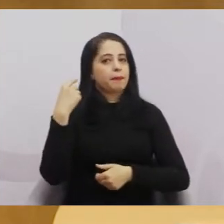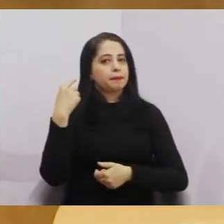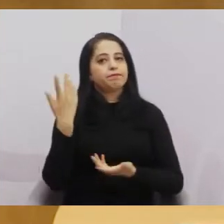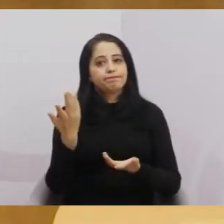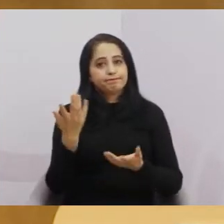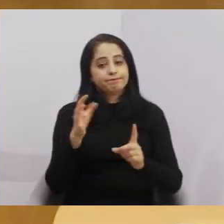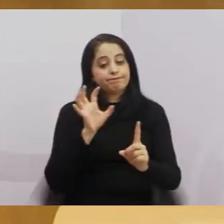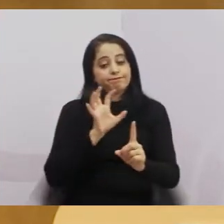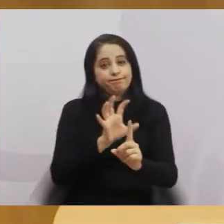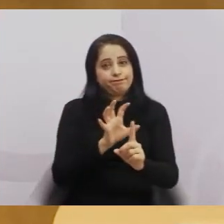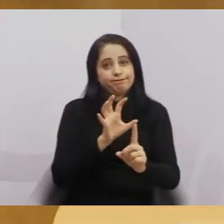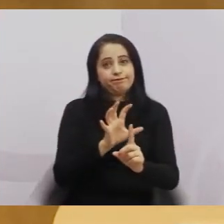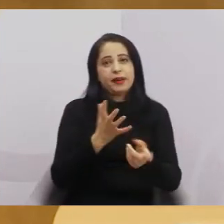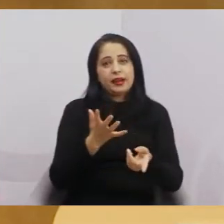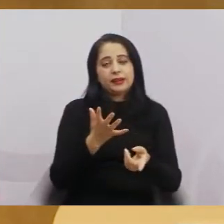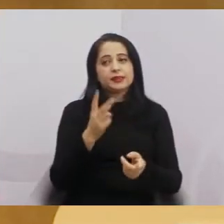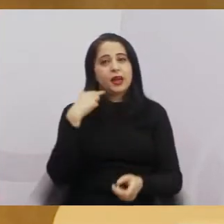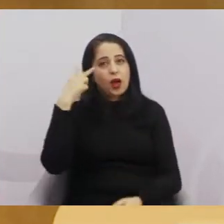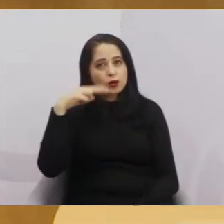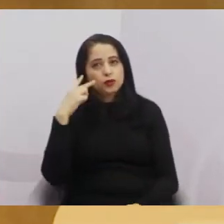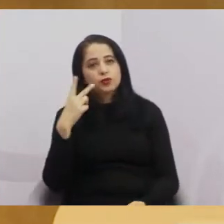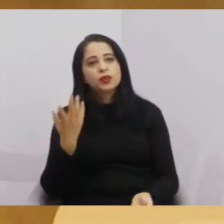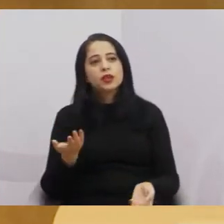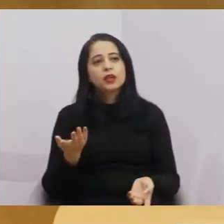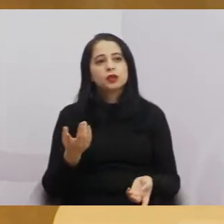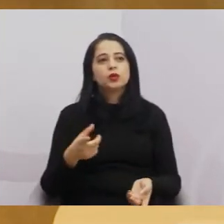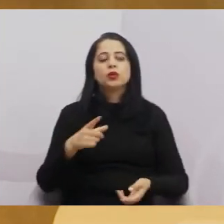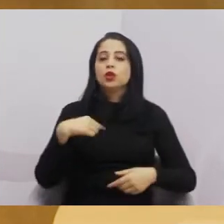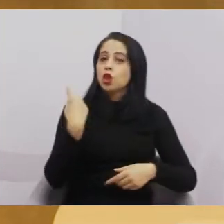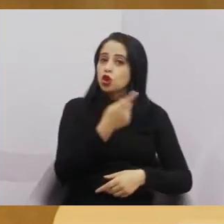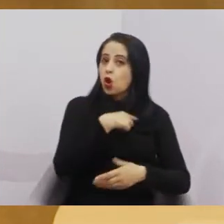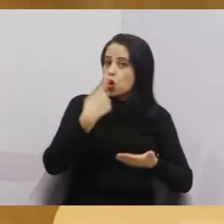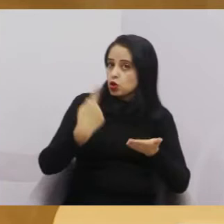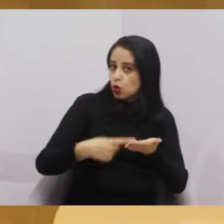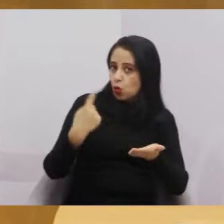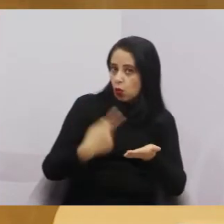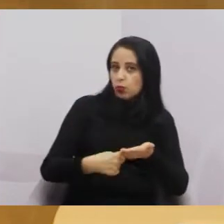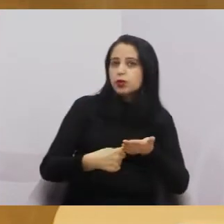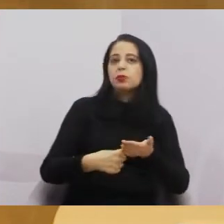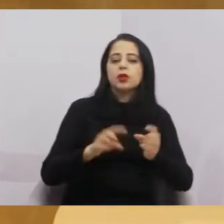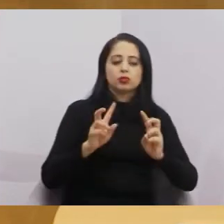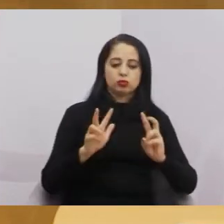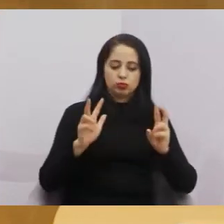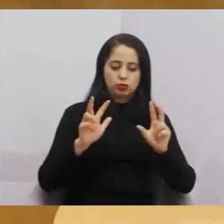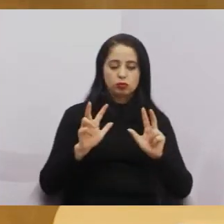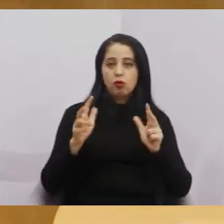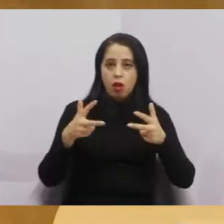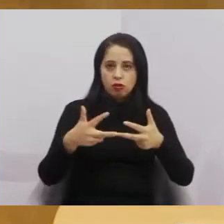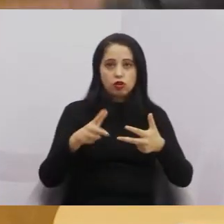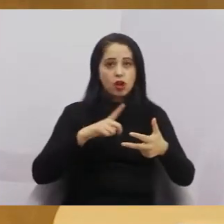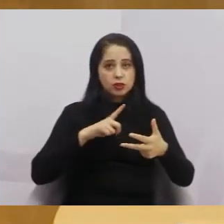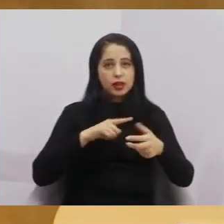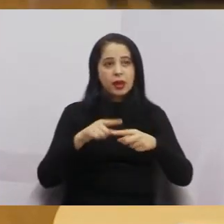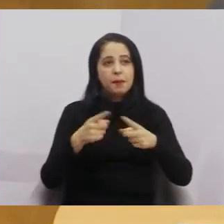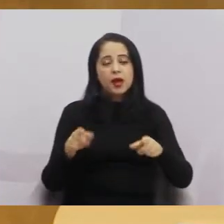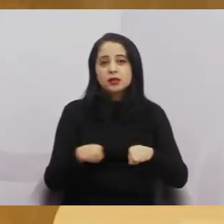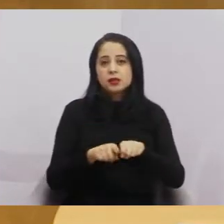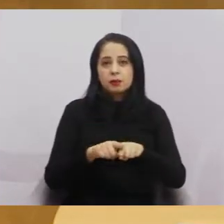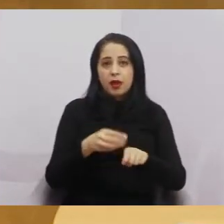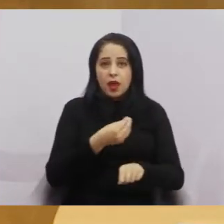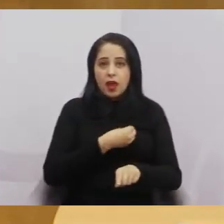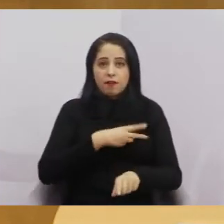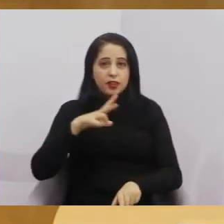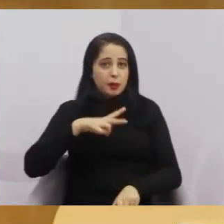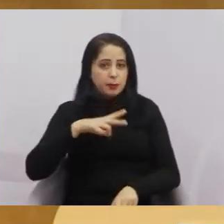que temos também não só o nosso compromisso com a casa, mas com a vida particular. Olha o horário que é aqui.